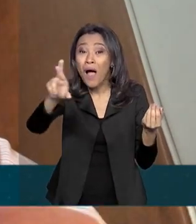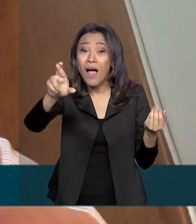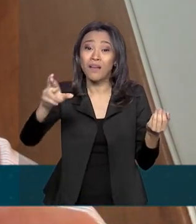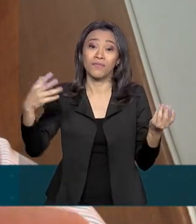reciclando.